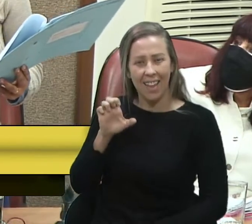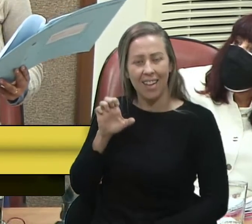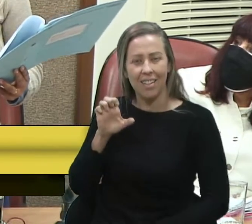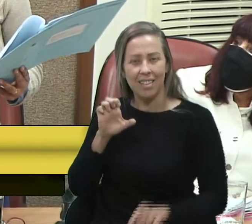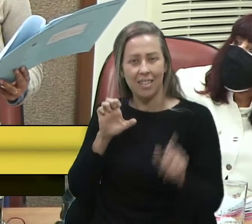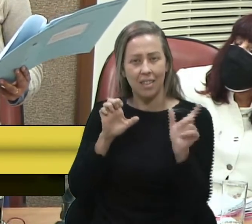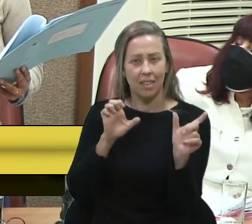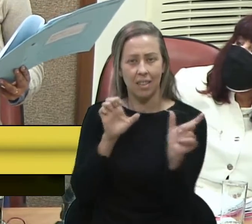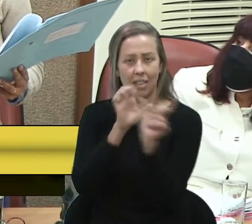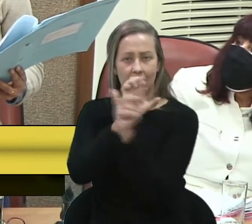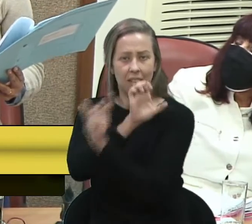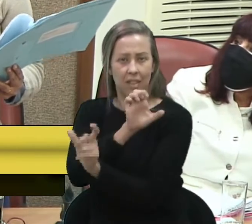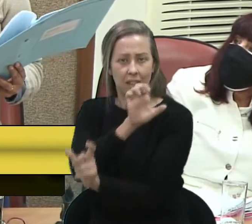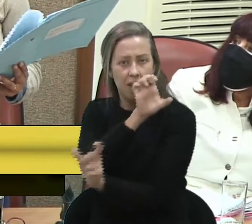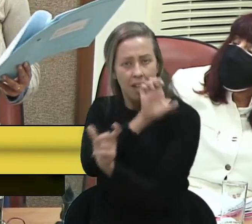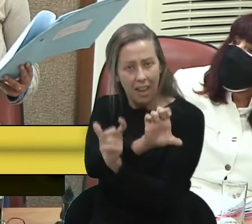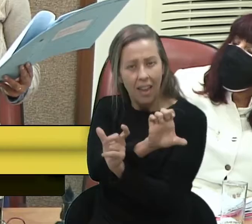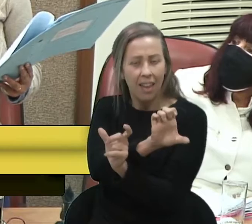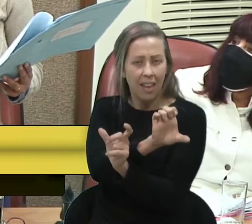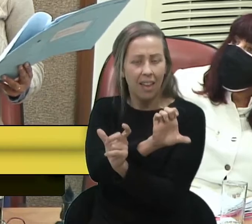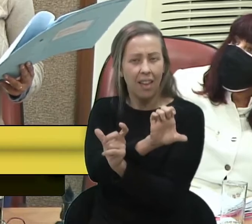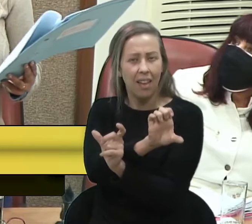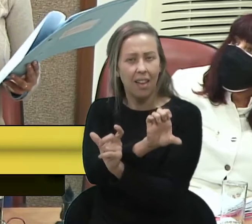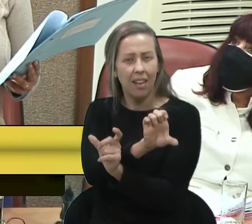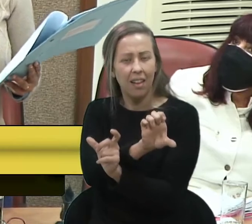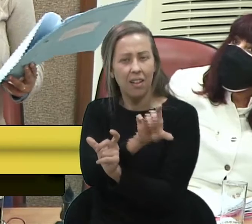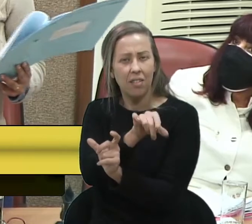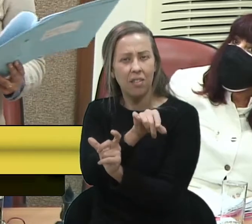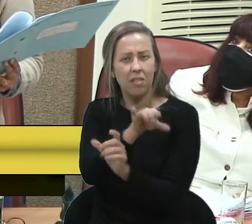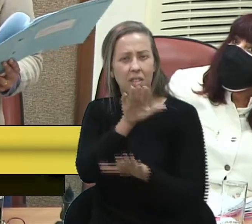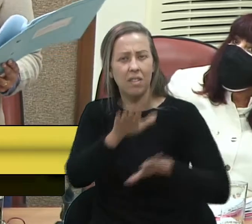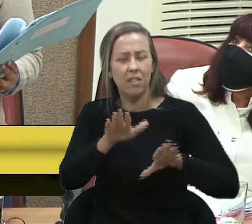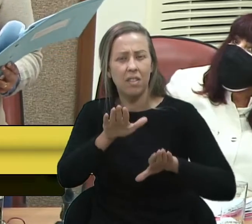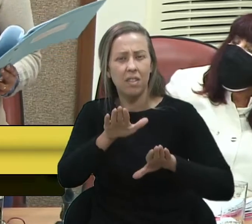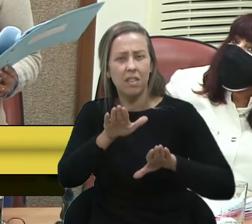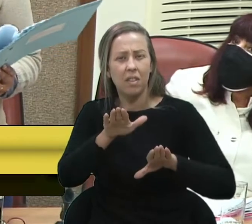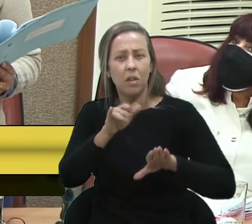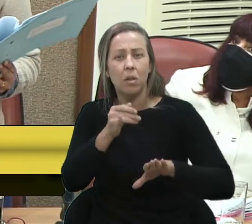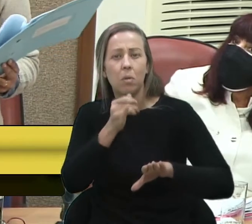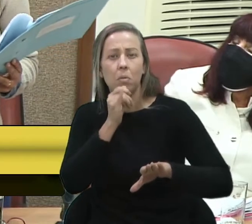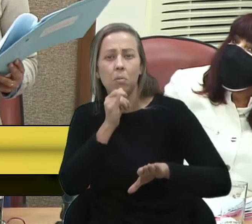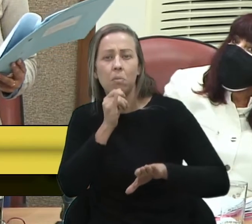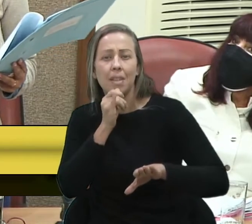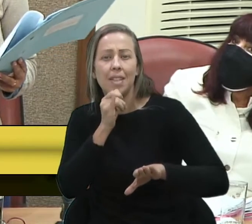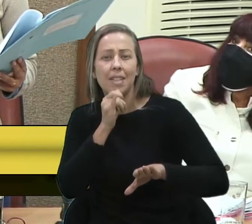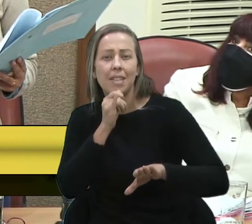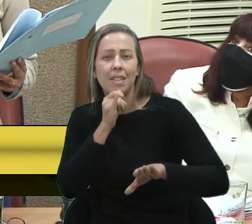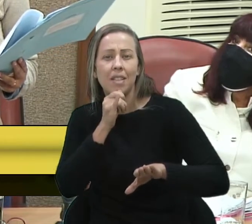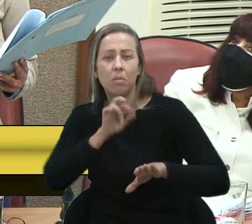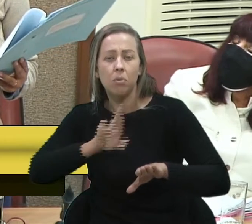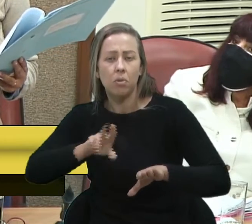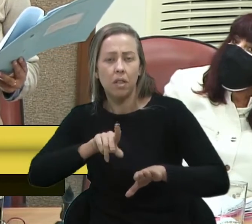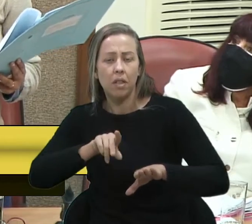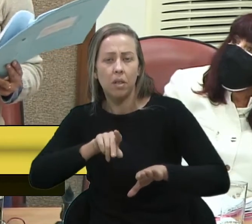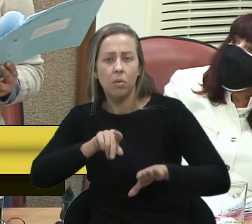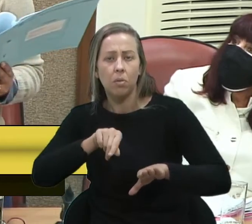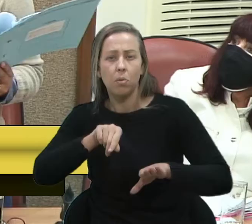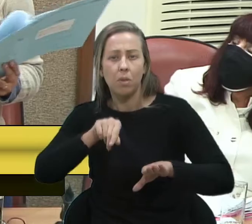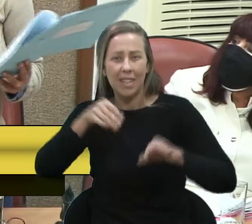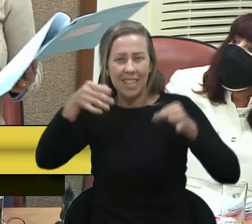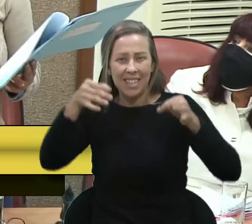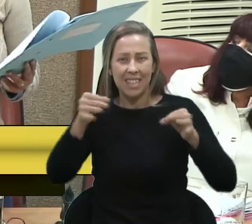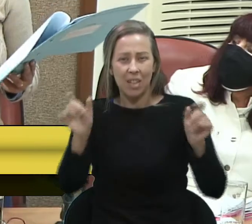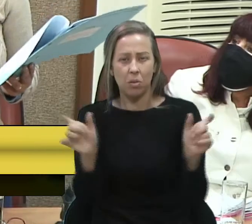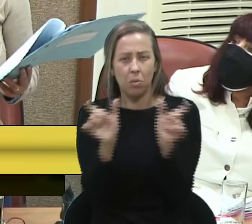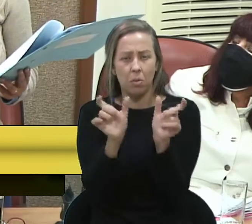ali entre procurador, adjunto e secretários municipais, ele coloca como, parece um exemplo, e não um recorte. Daí,